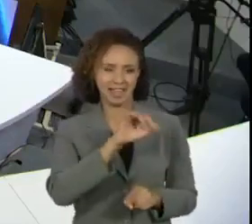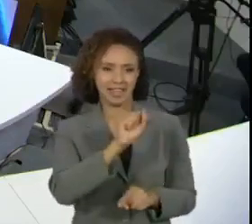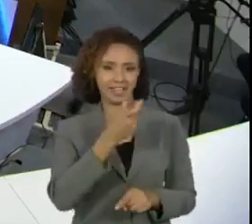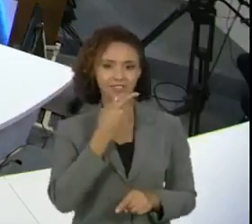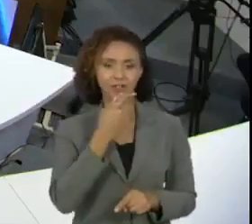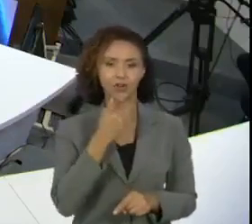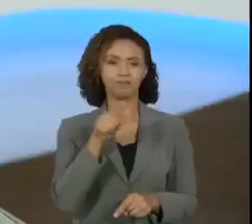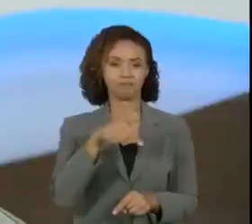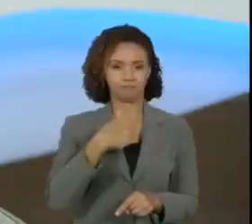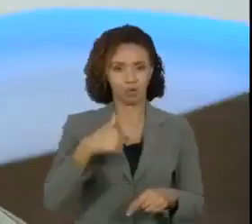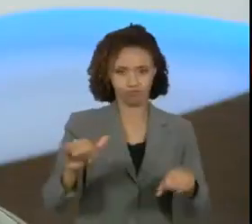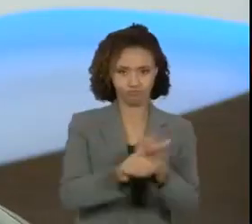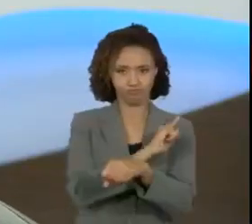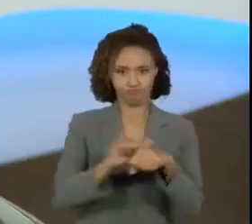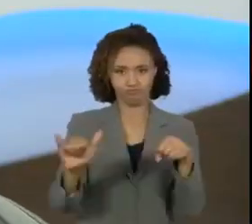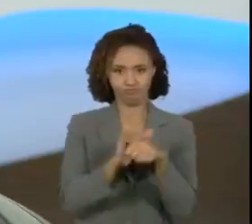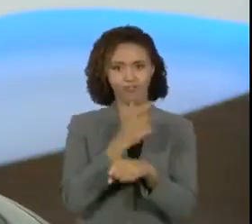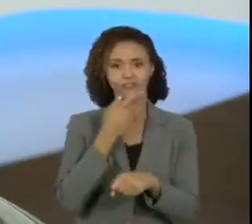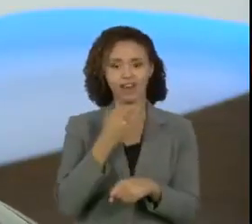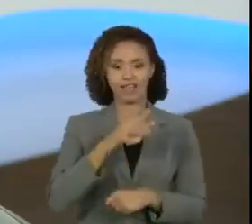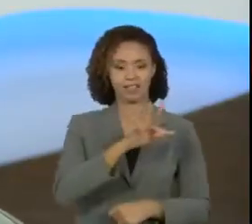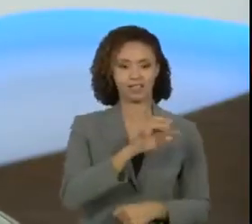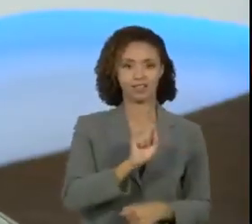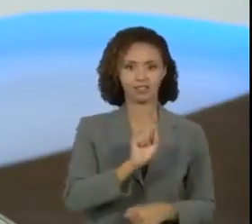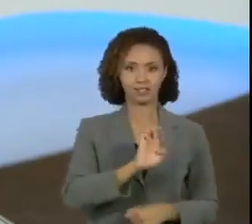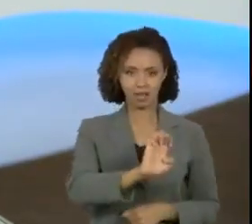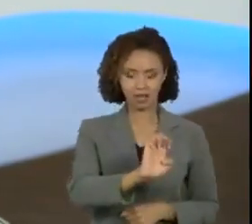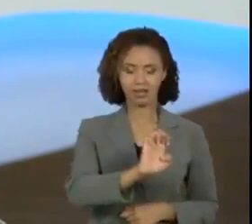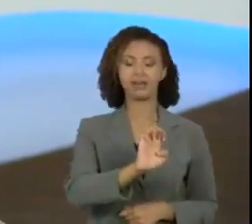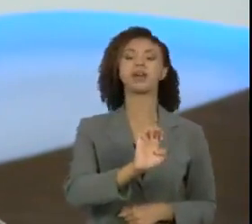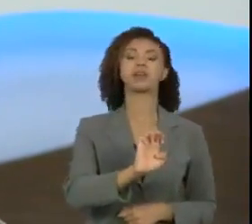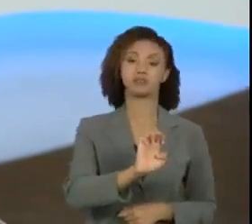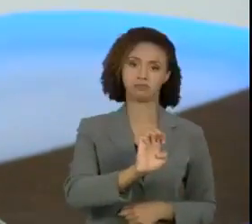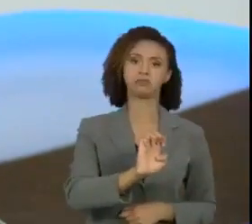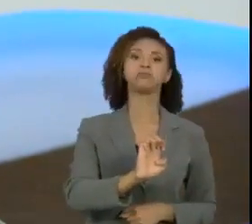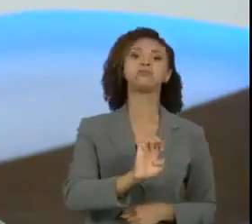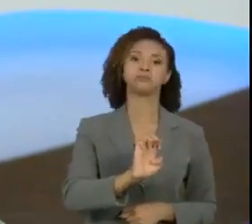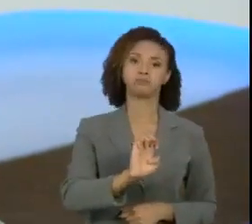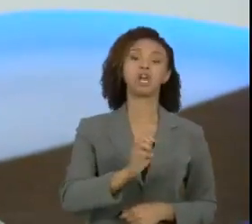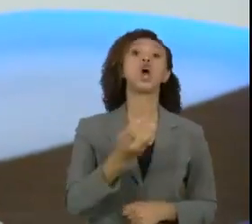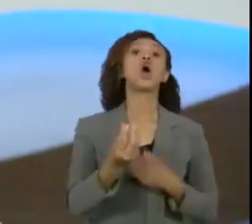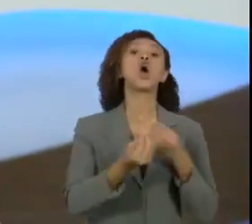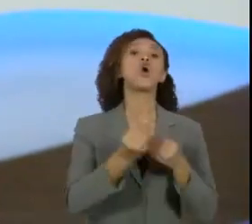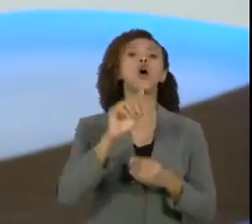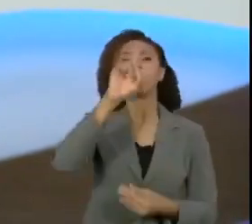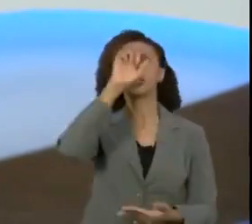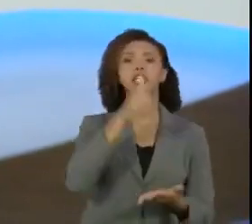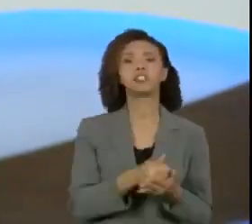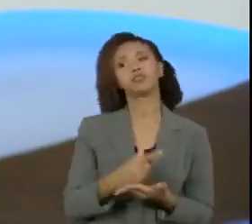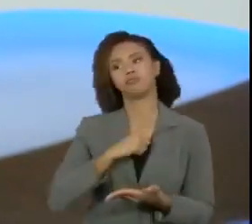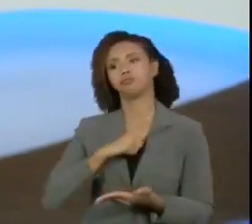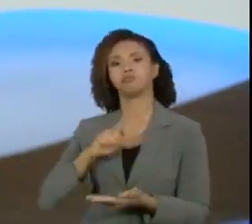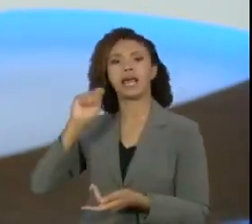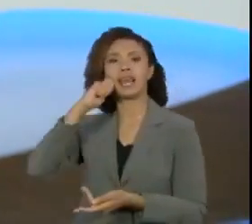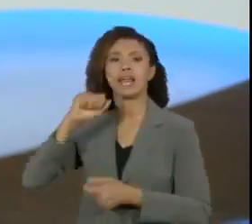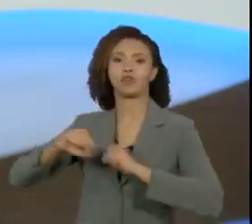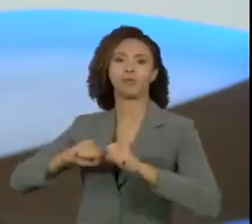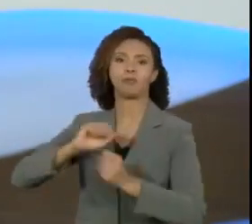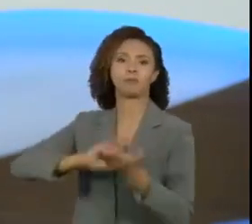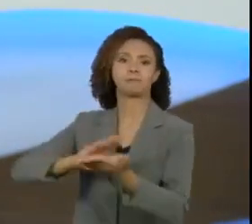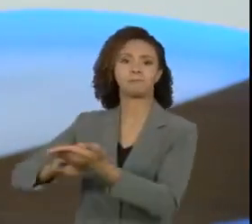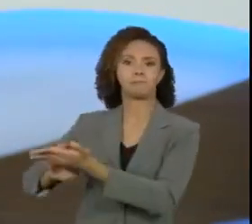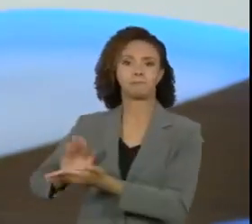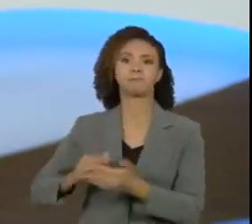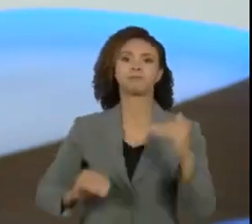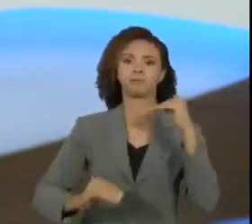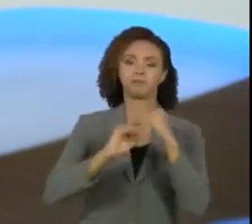medidas, como eu falei, do TSE e que veio por cobrança dos movimentos negros, de ter essa paridade, por mais que nós tenhamos